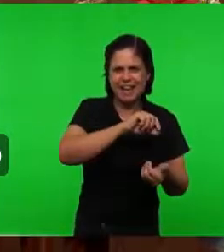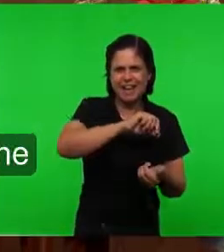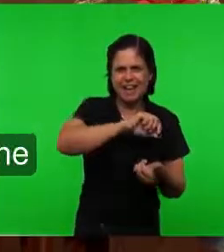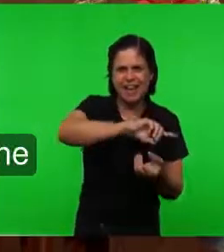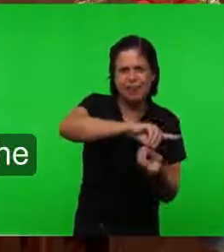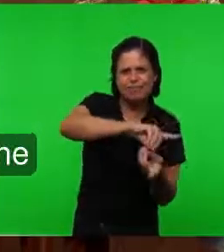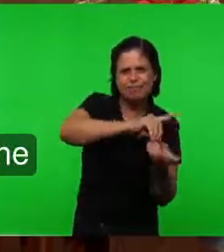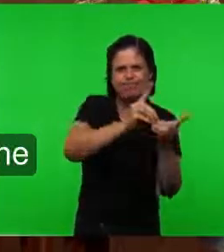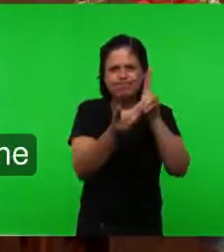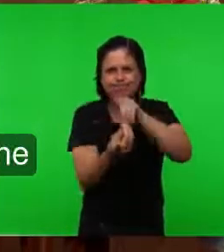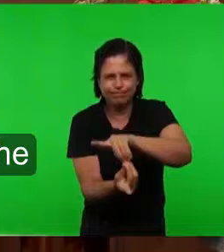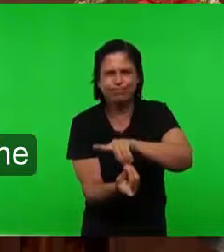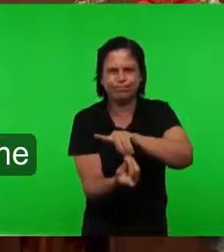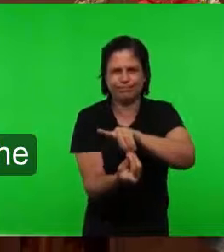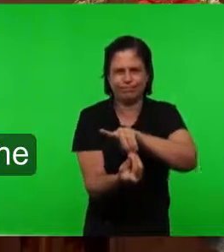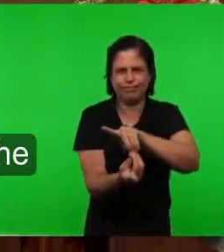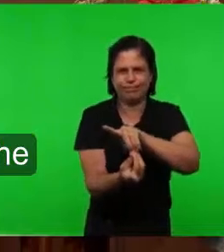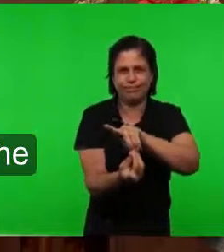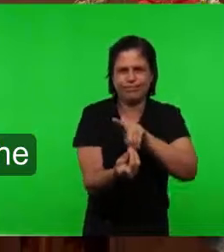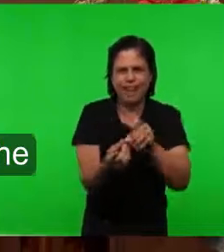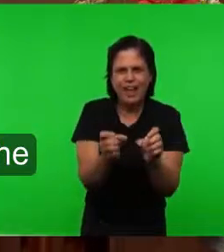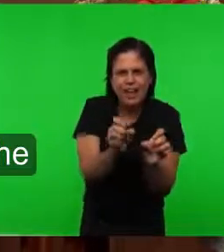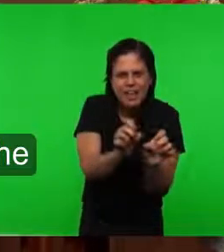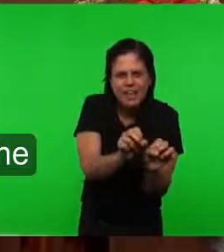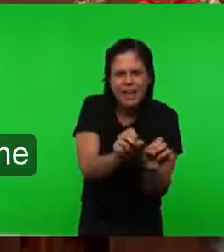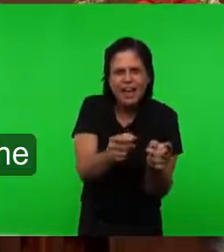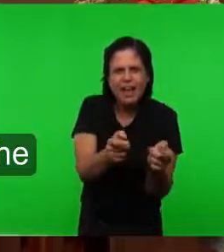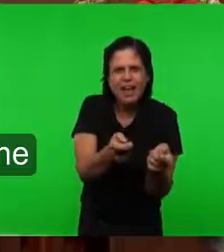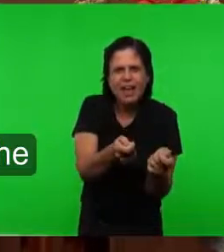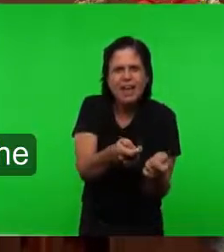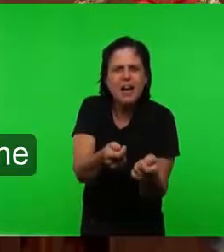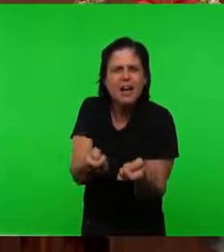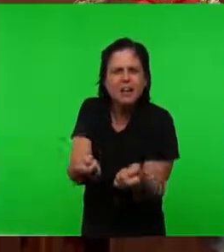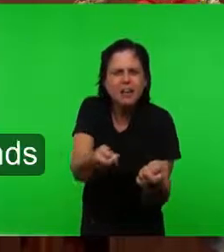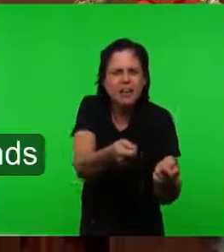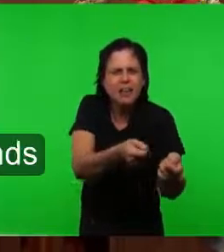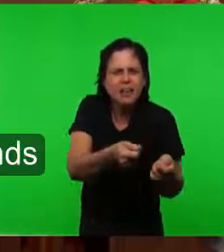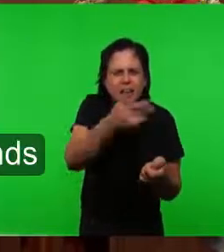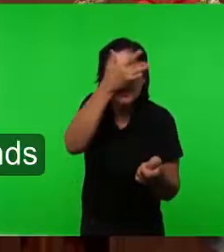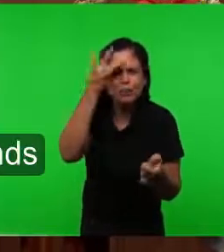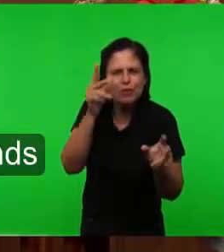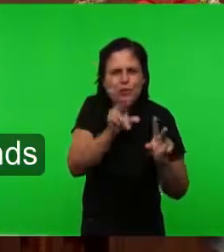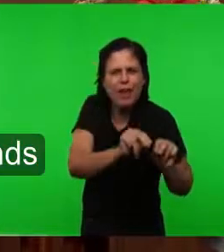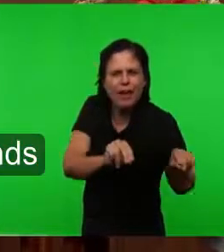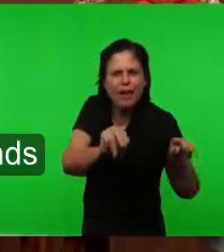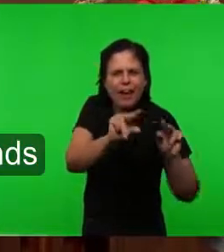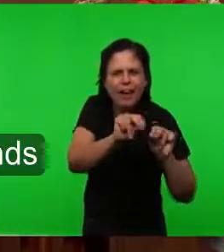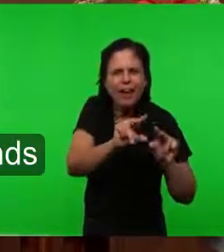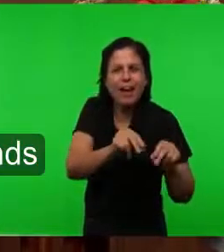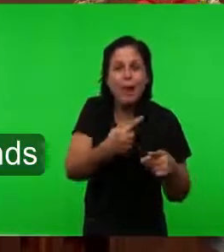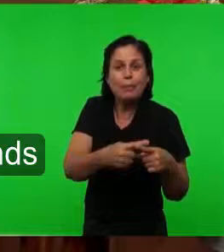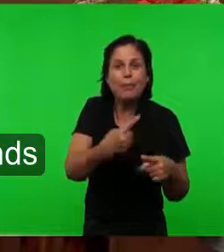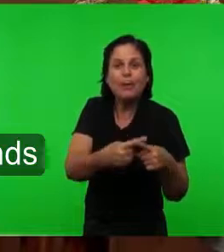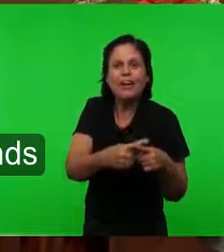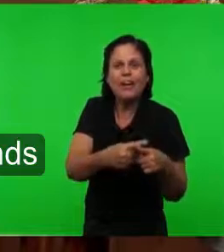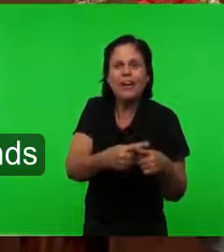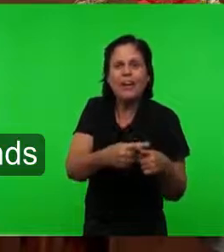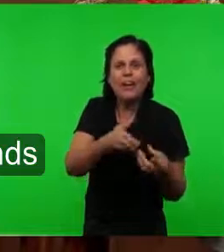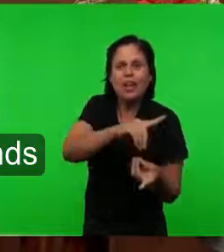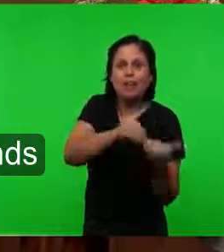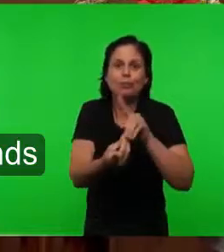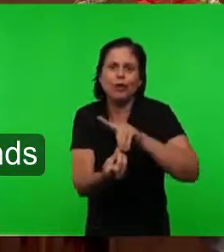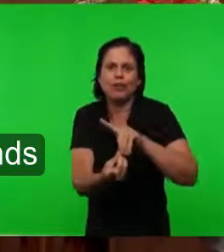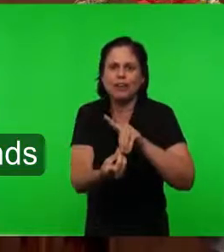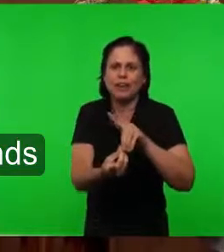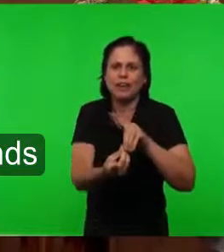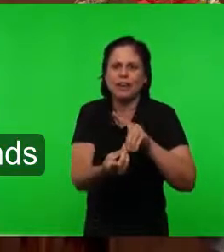homem E diretamente A Deus Então a igreja Então ele agora Aqui Em que atira Ele inverte É